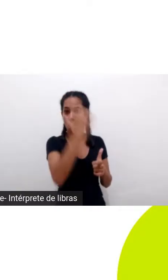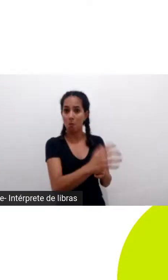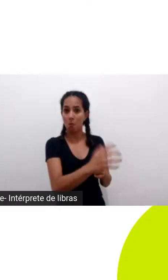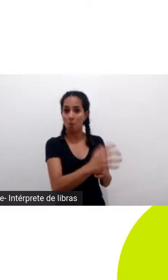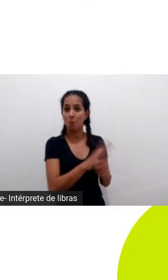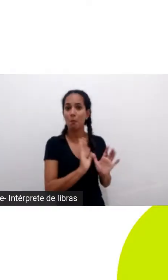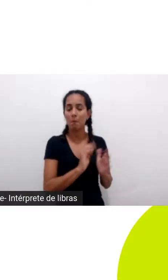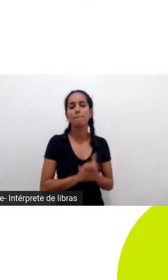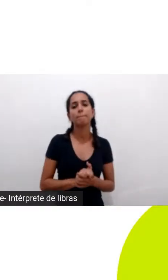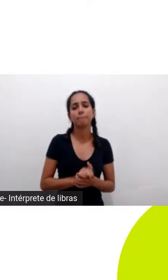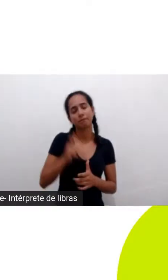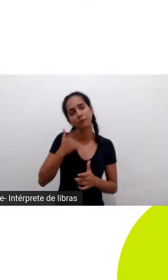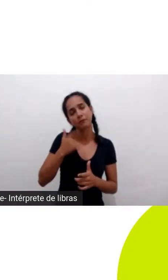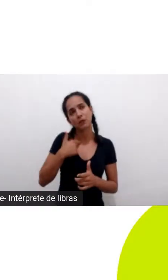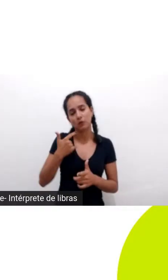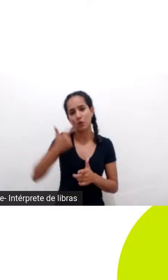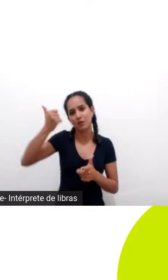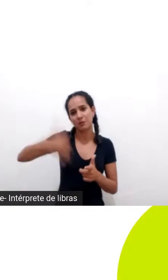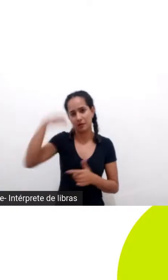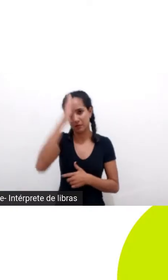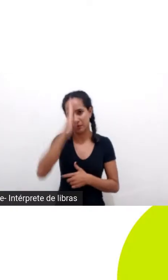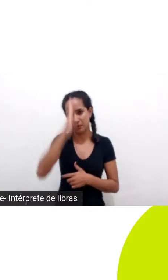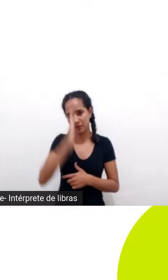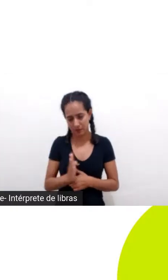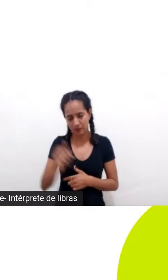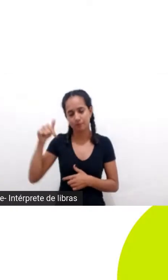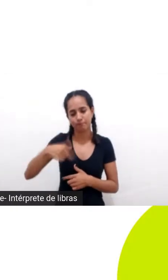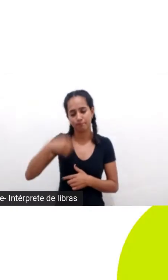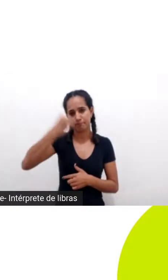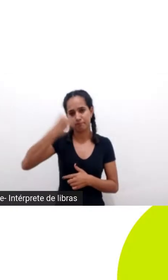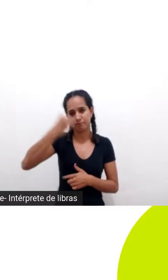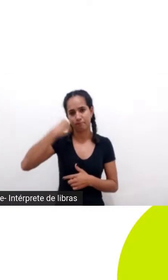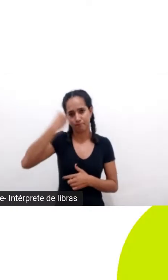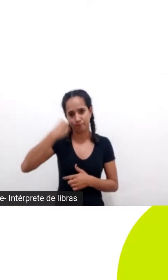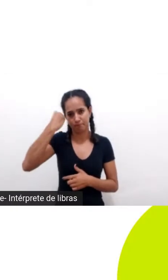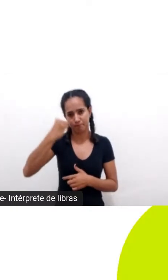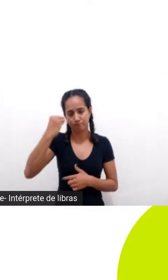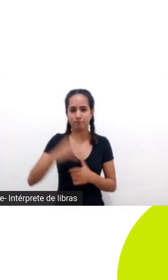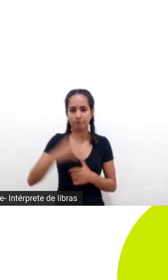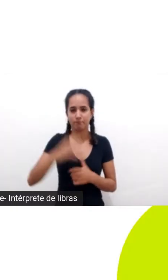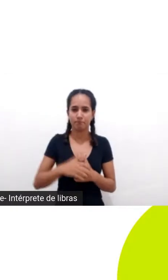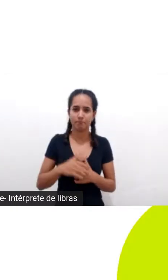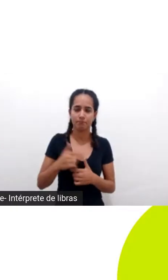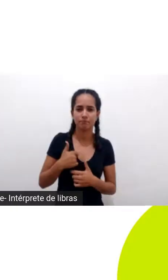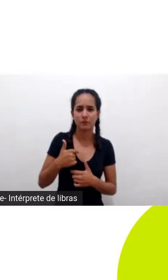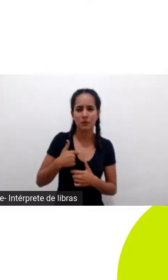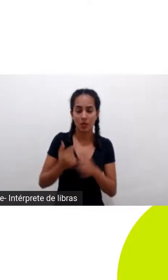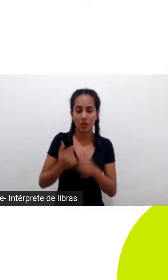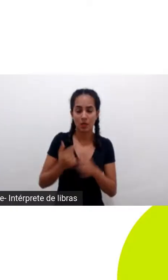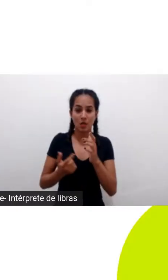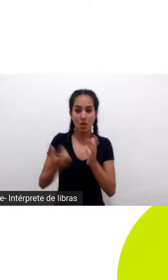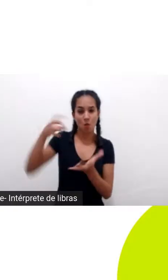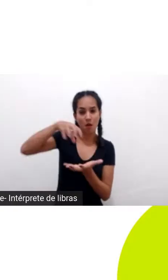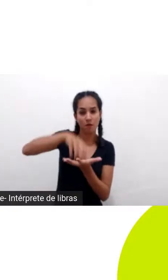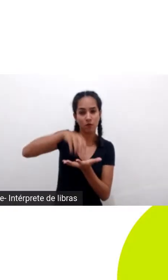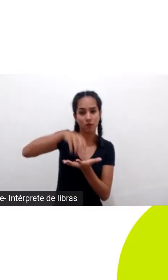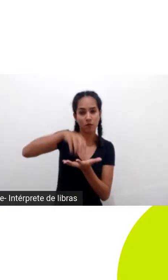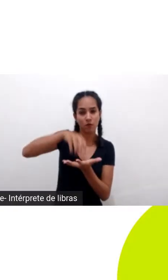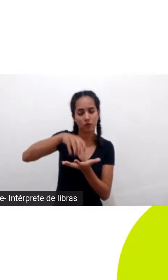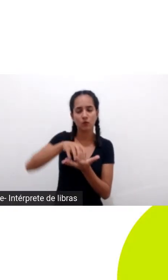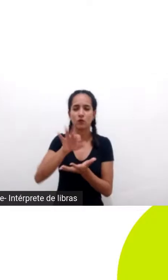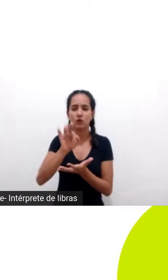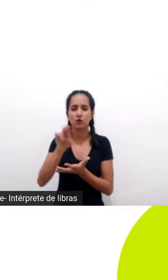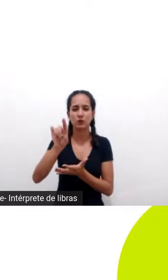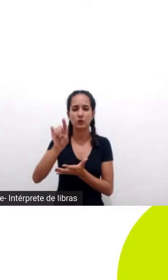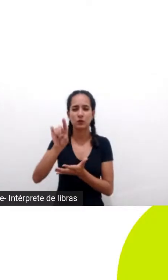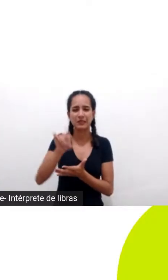primeiro trabalho aqui no Brasil depois do meu mestrado que foi pela fundação Black Jaguar que é uma fundação que busca criar o corredor